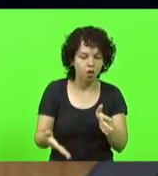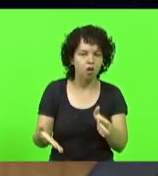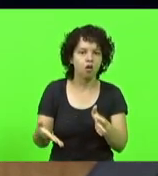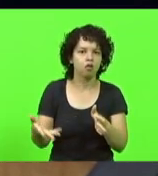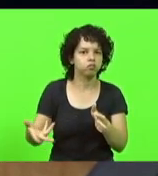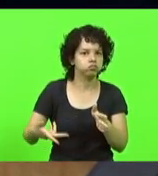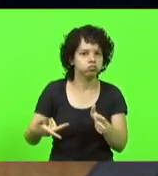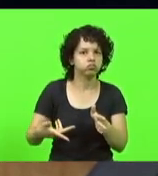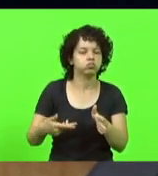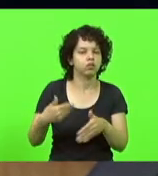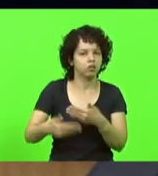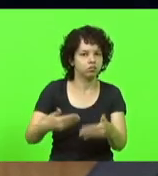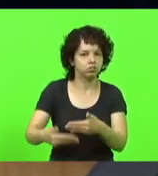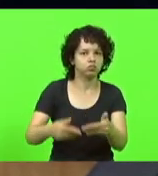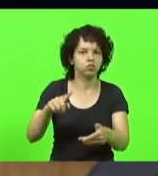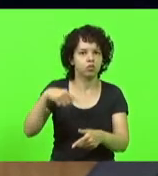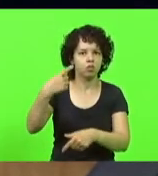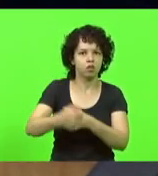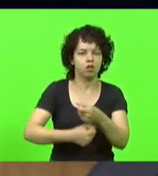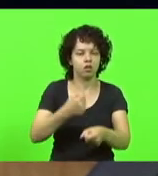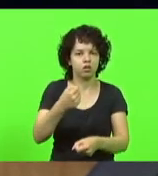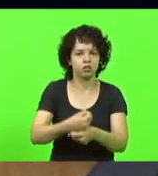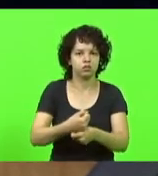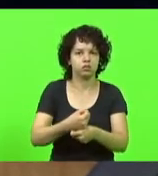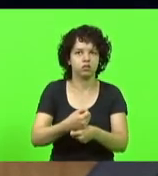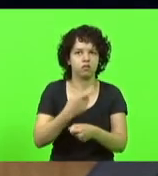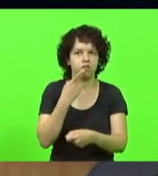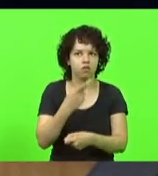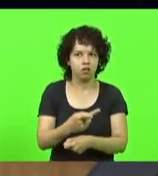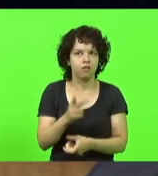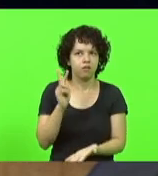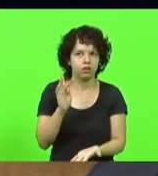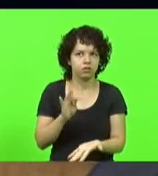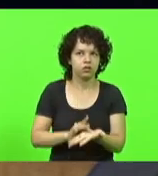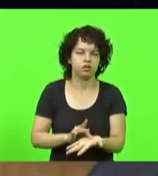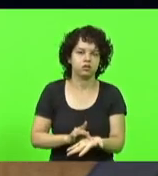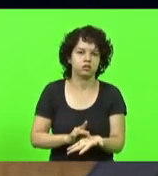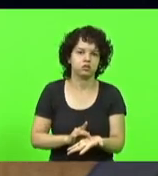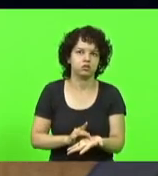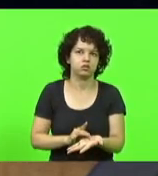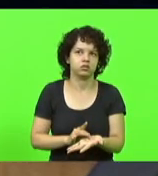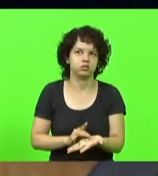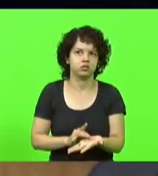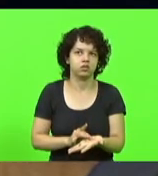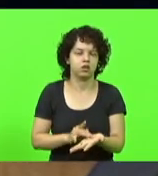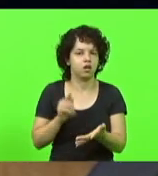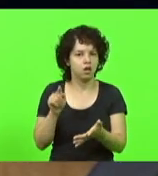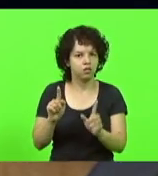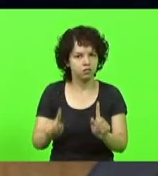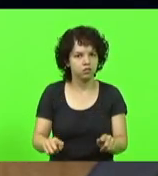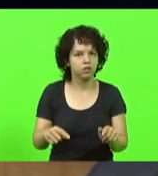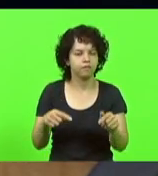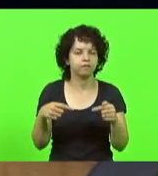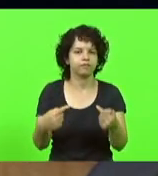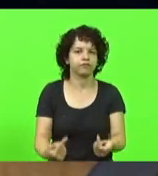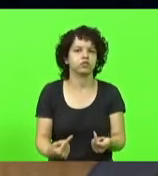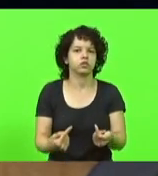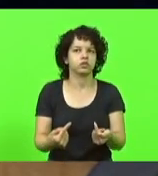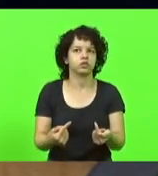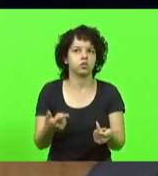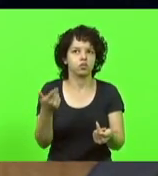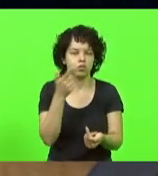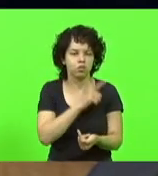vindouro a gente possa dizer que efetivamente este desafio está sendo cumprido,